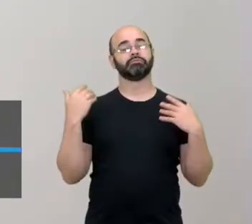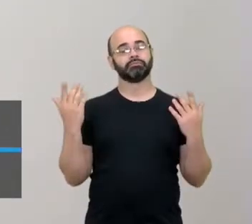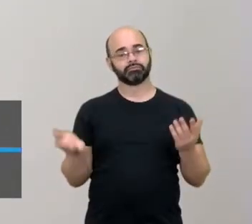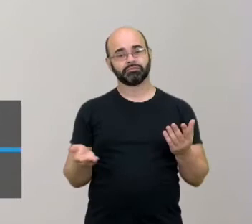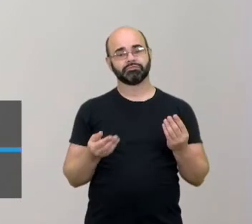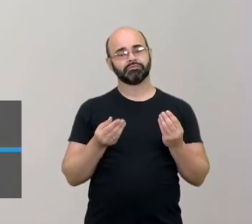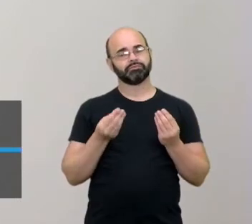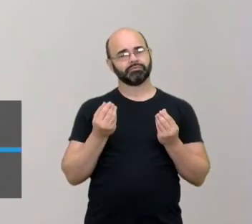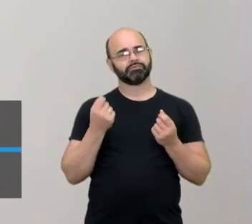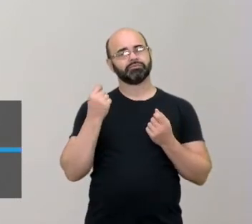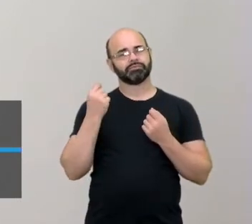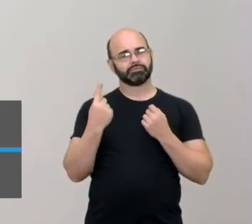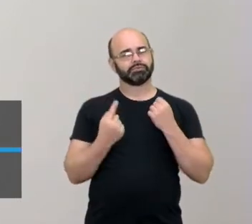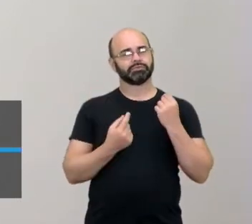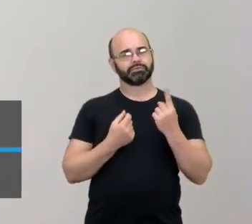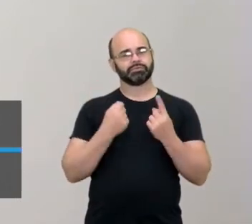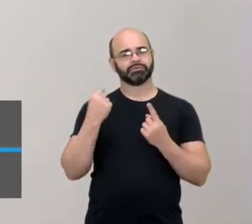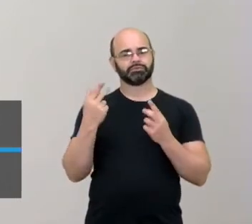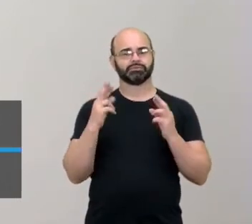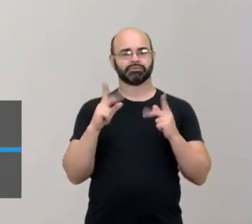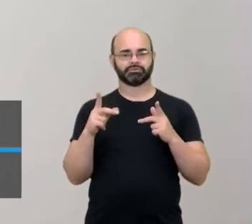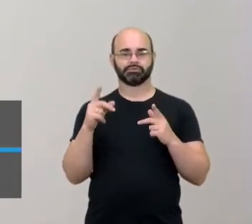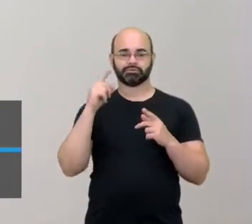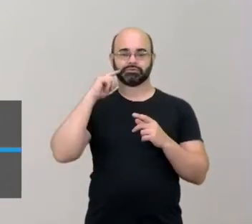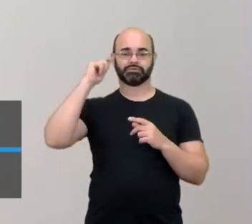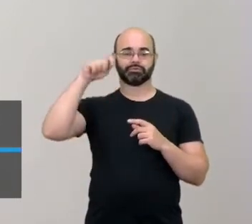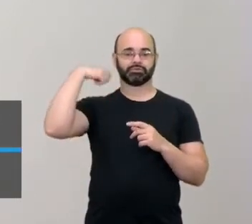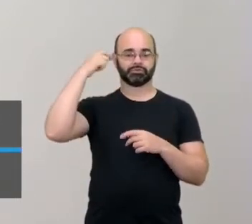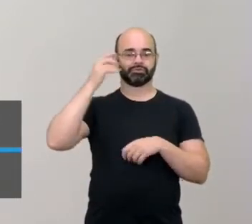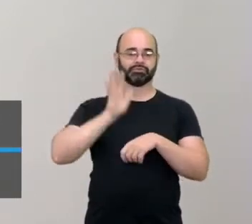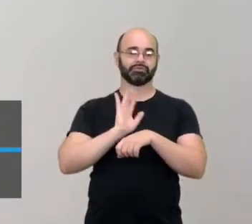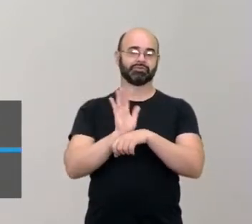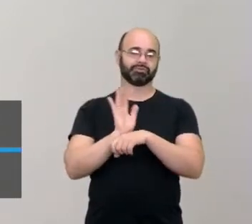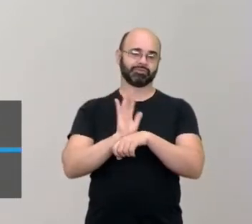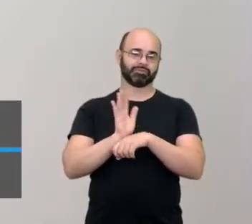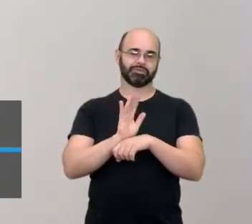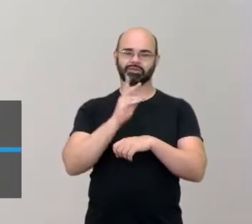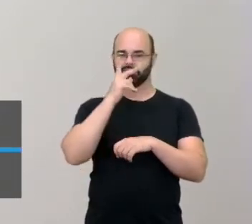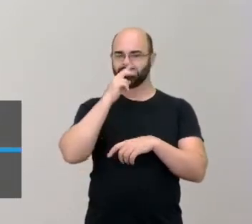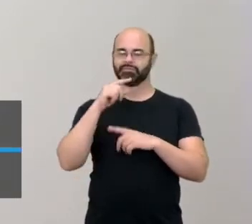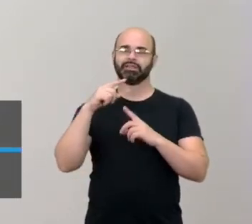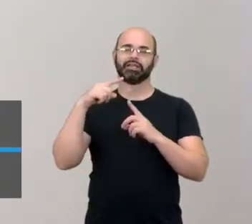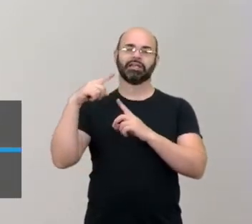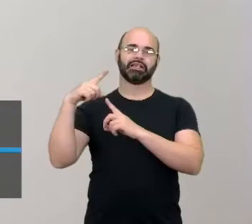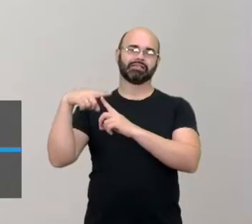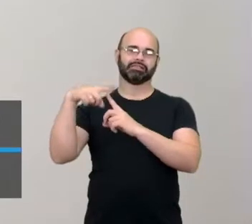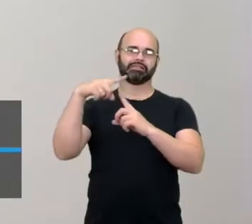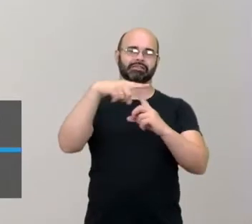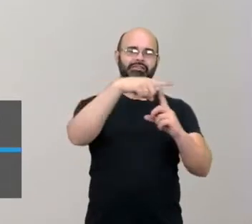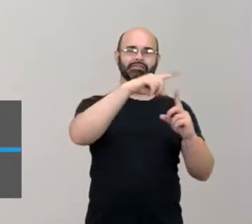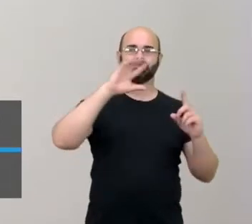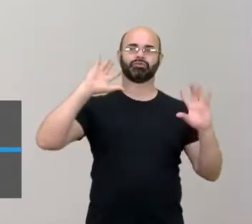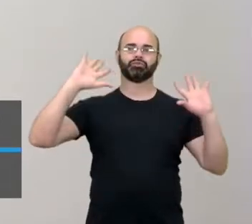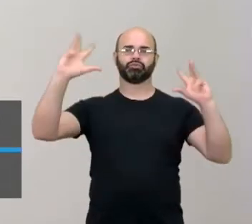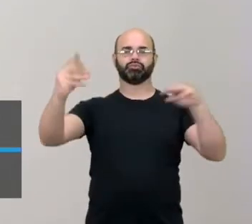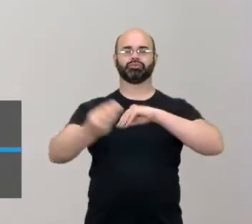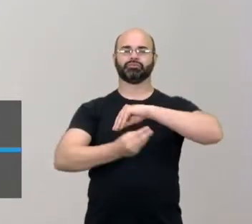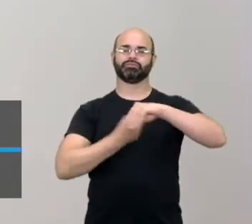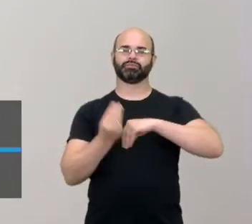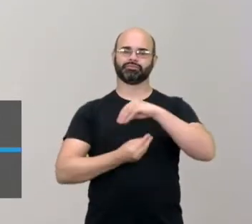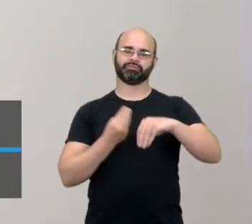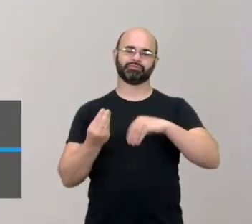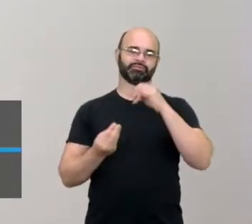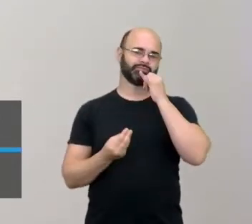mas, assim, o filme Karate Kid, ele pega um geral de todos os estilos e dá uma misturada, né? Ah, tá. Então,